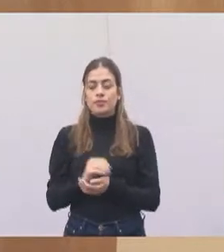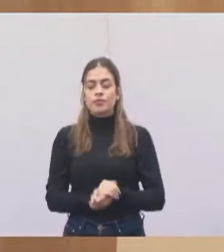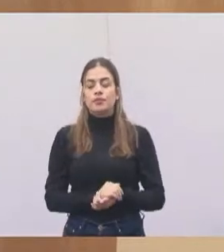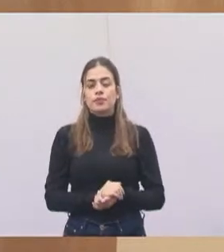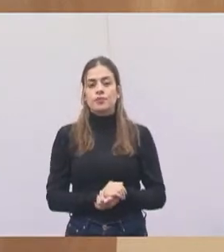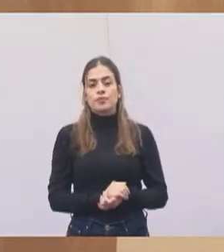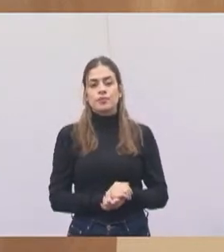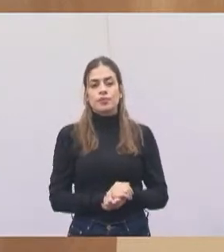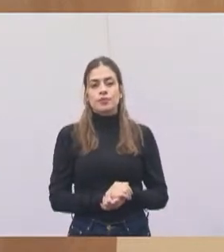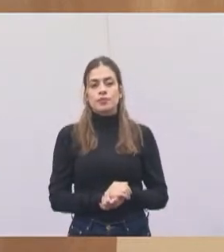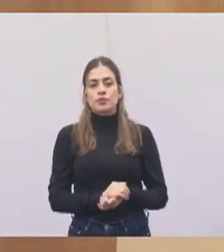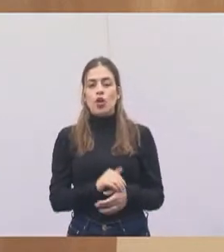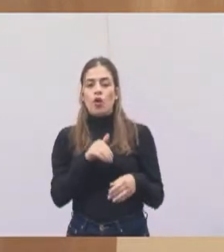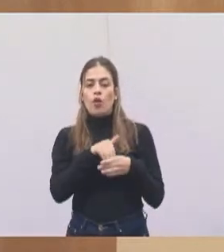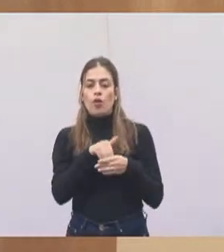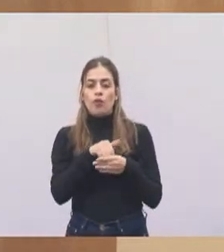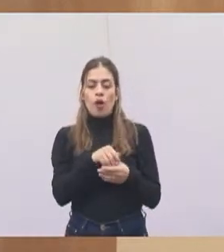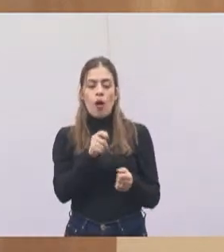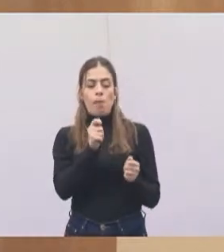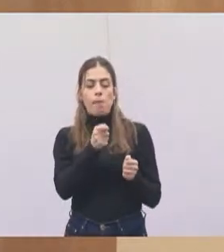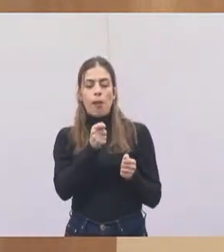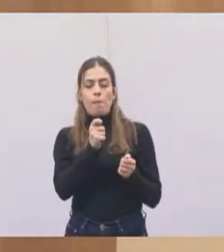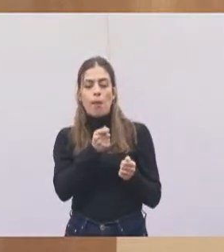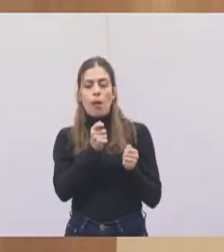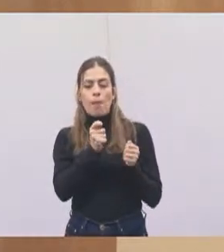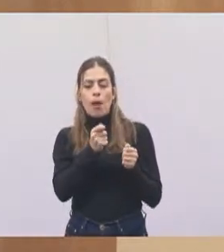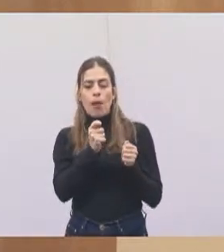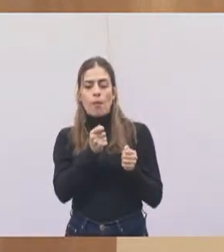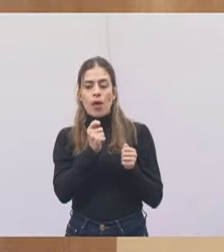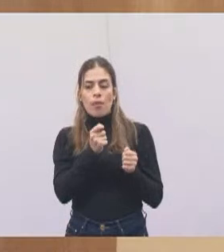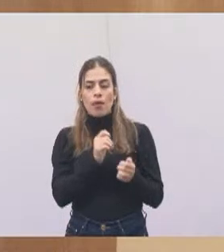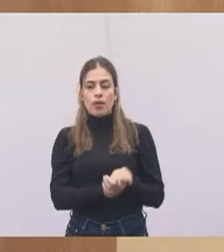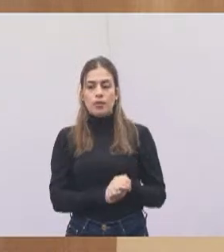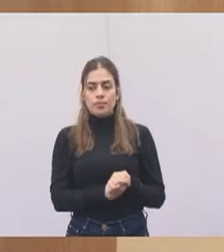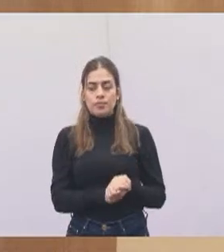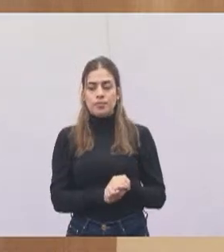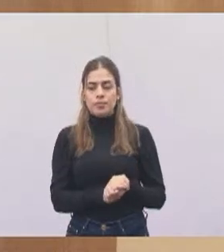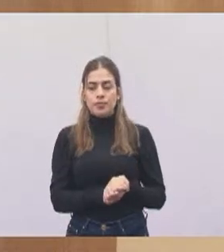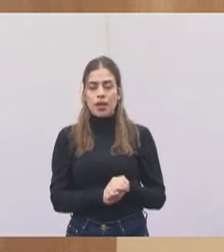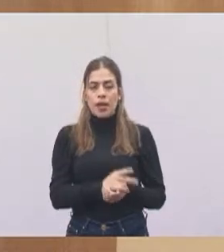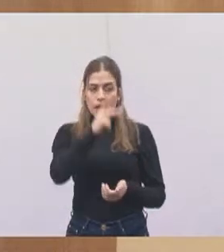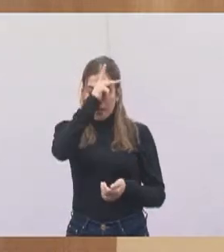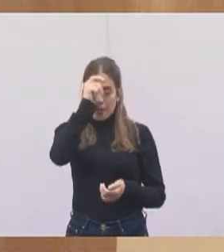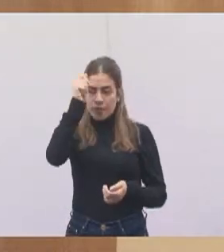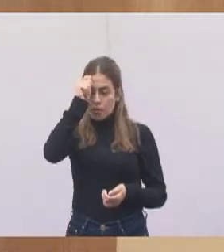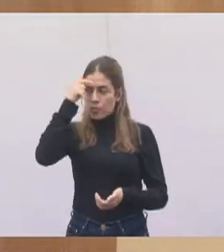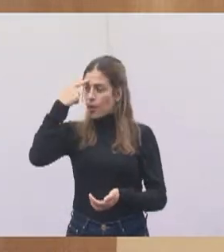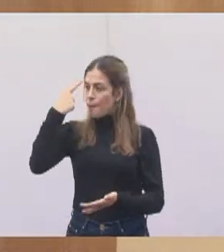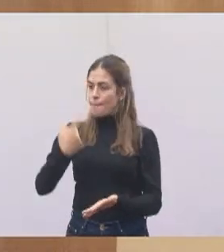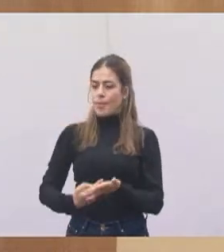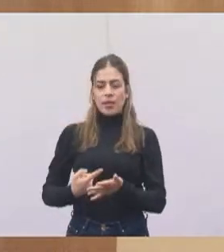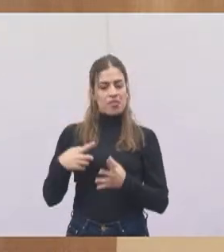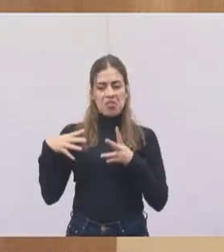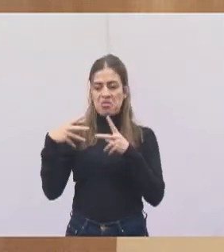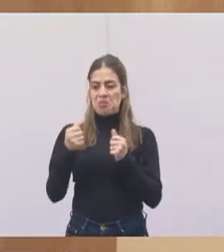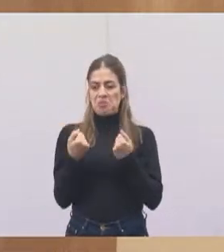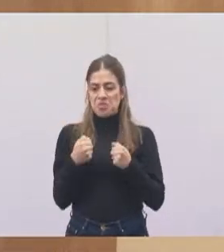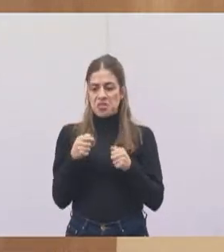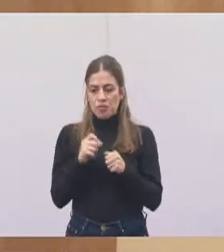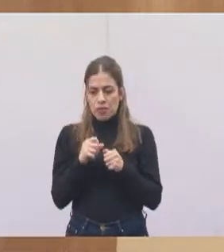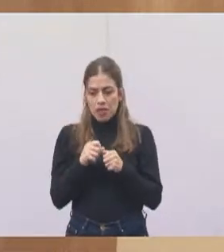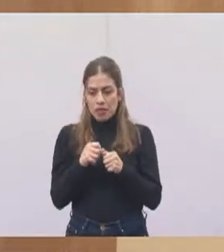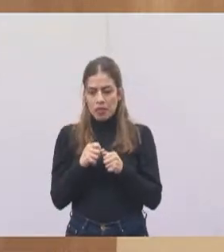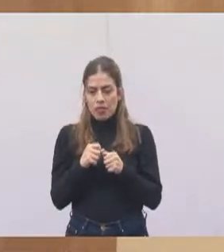falava, eu voto cabresto, você sair da prefeitura e dizer aqui, tem que votar nisso e nisso, nisso a gente é muito tranquilo,